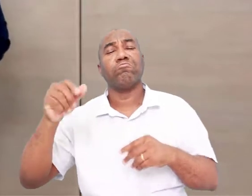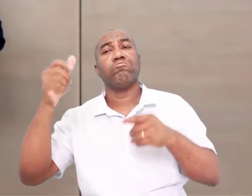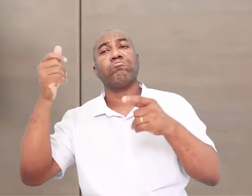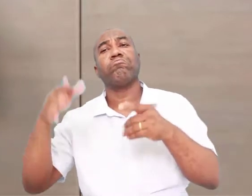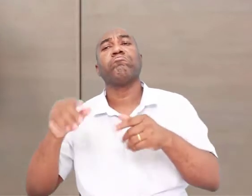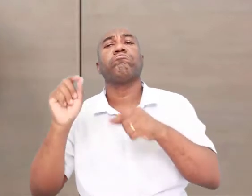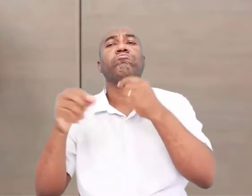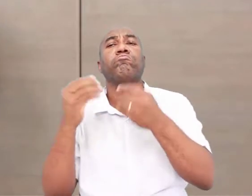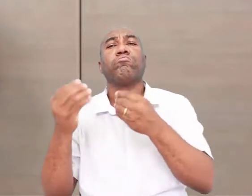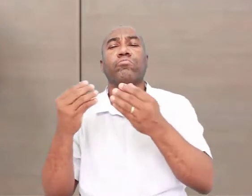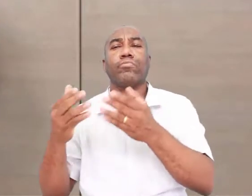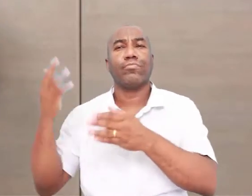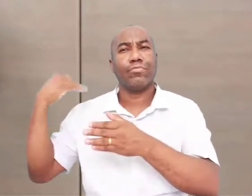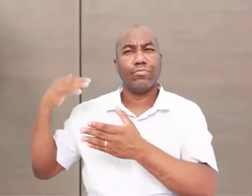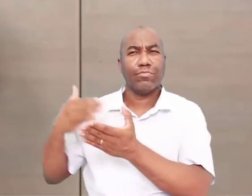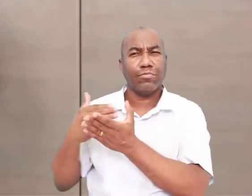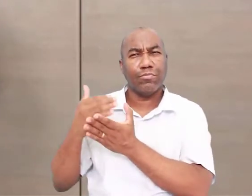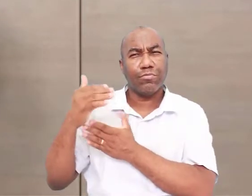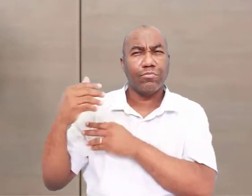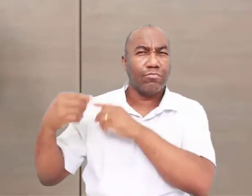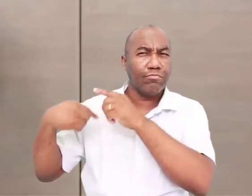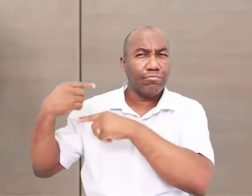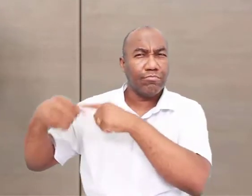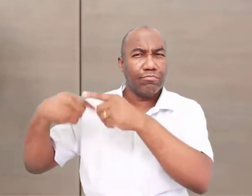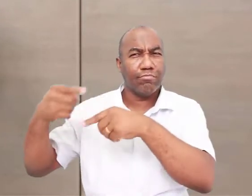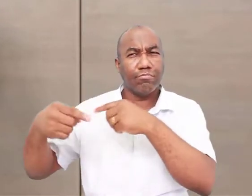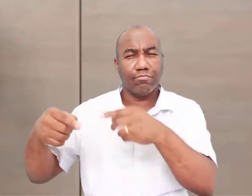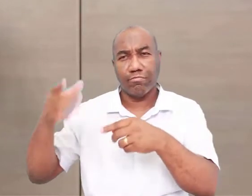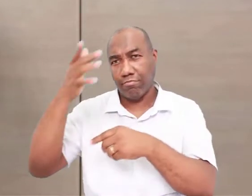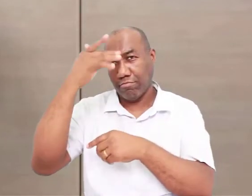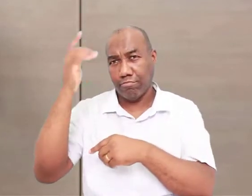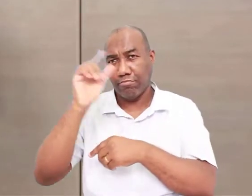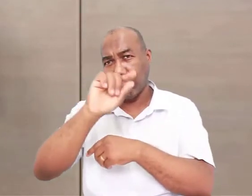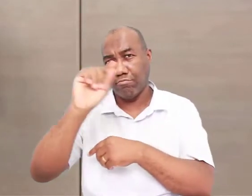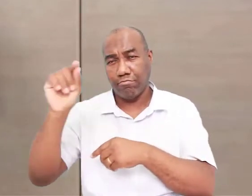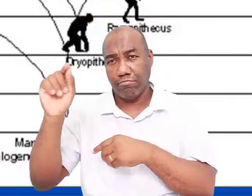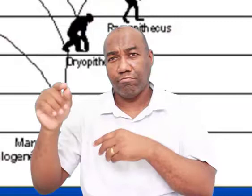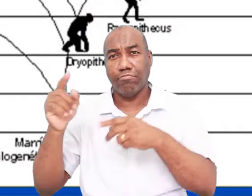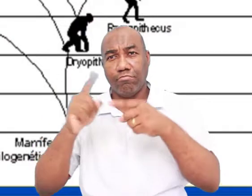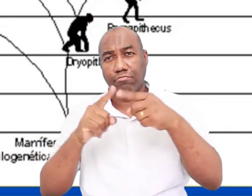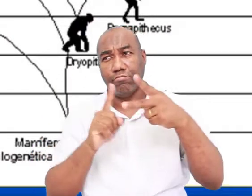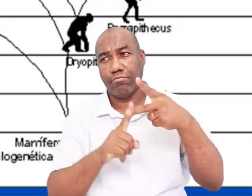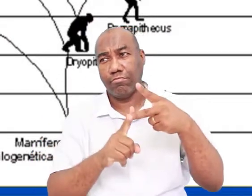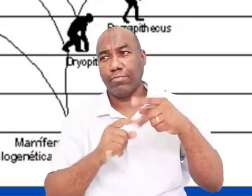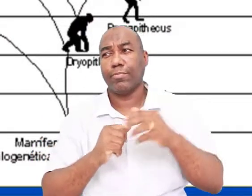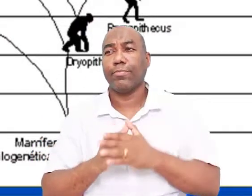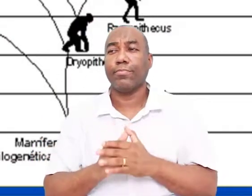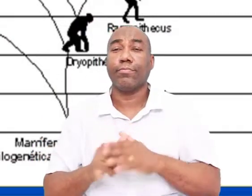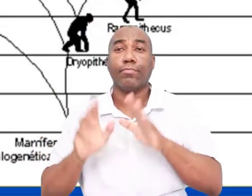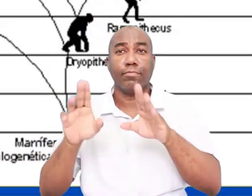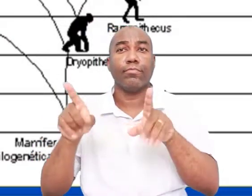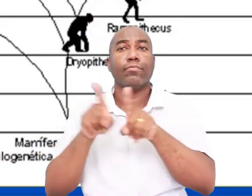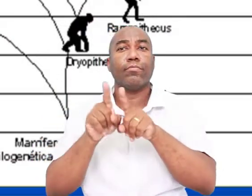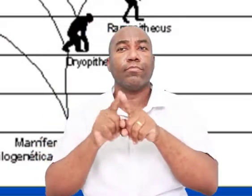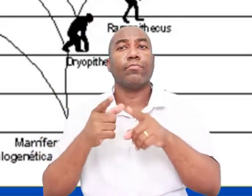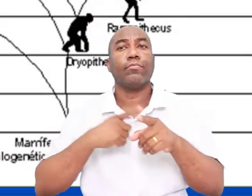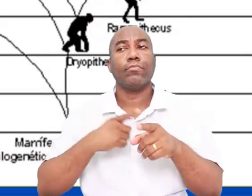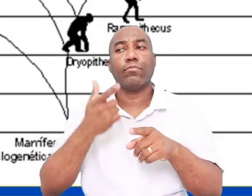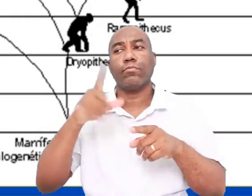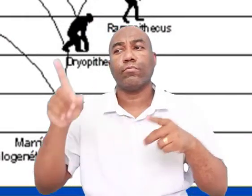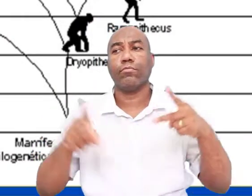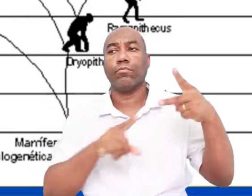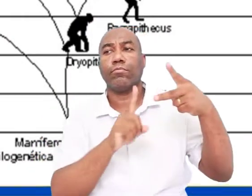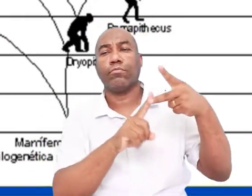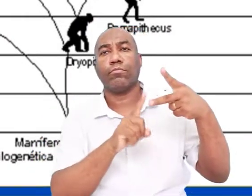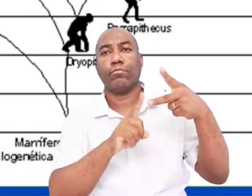a evolução biológica e cultural dos nossos ancestrais. Então a gente segue essa teoria. Mas existe uma segunda teoria, que é a